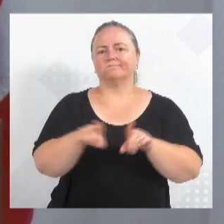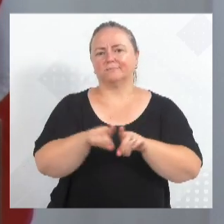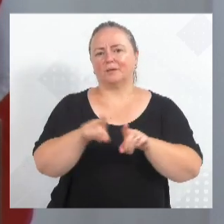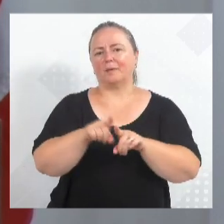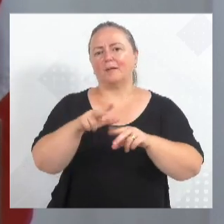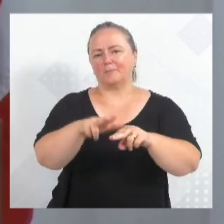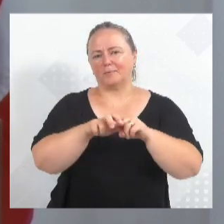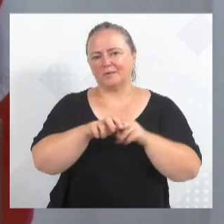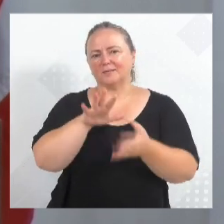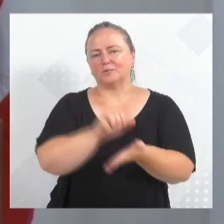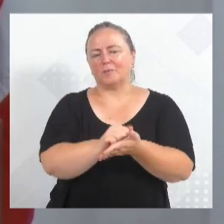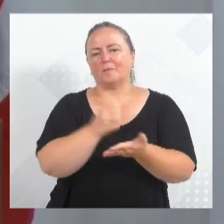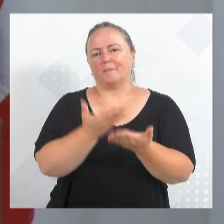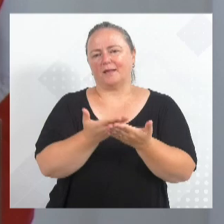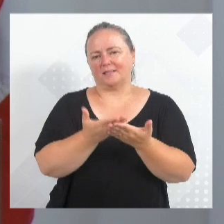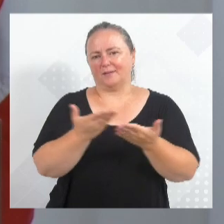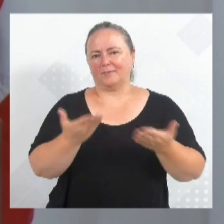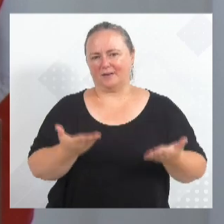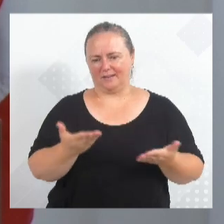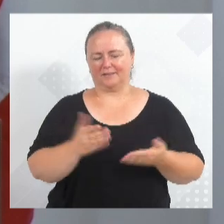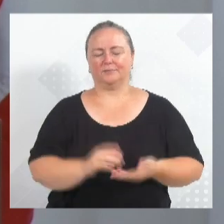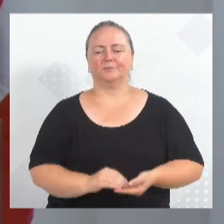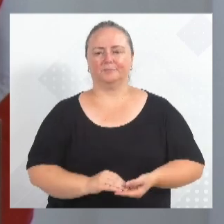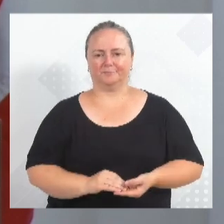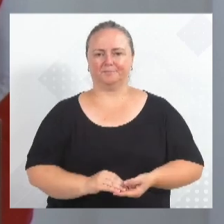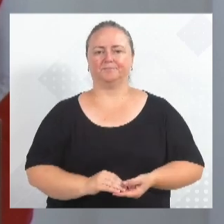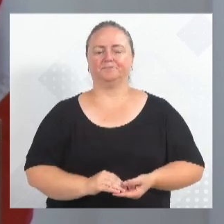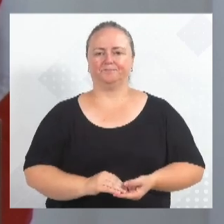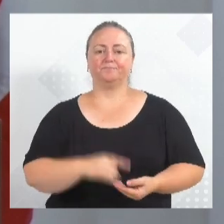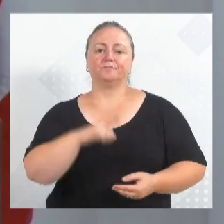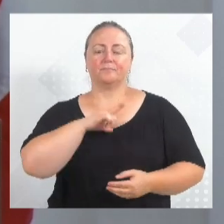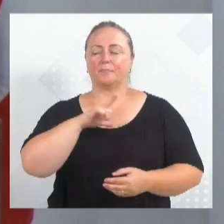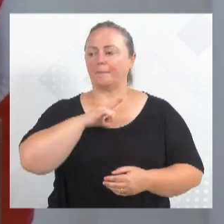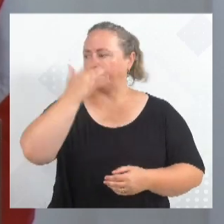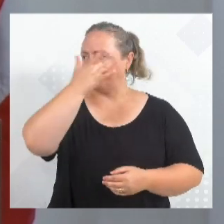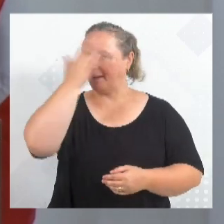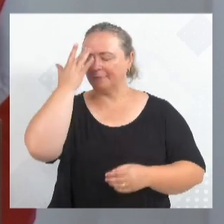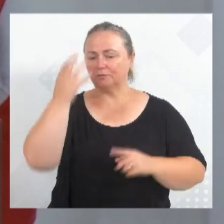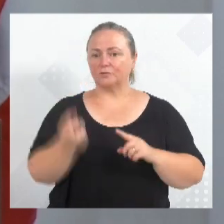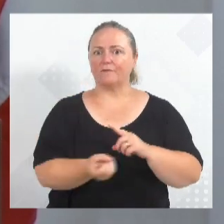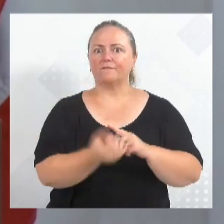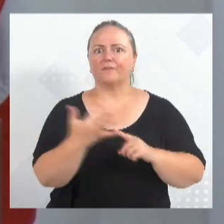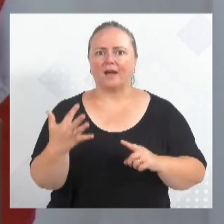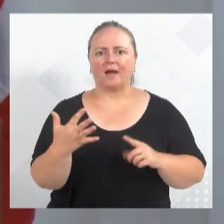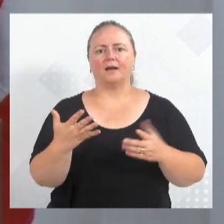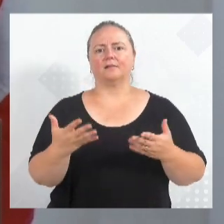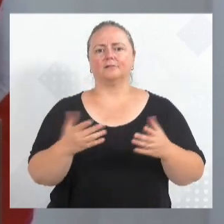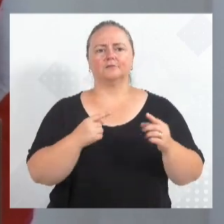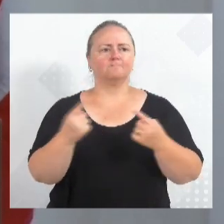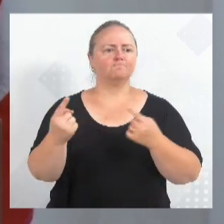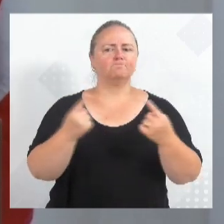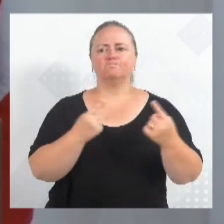17 horários de ônibus, que são bastante pessoas que deslocam Blumenau,